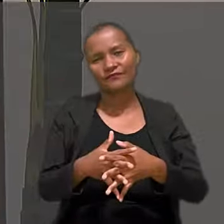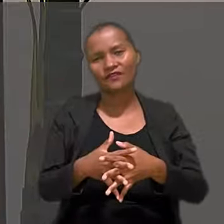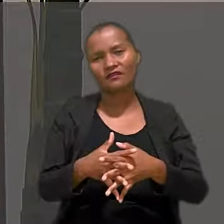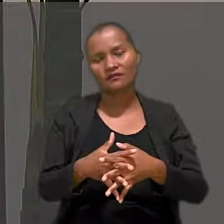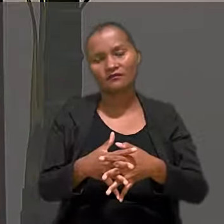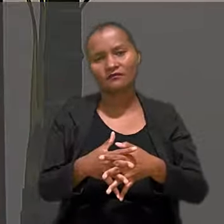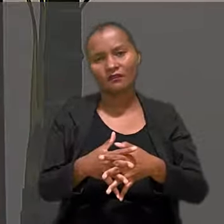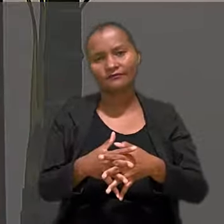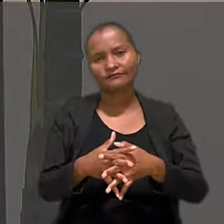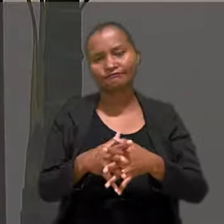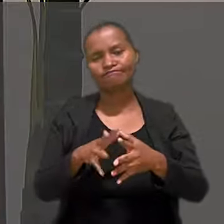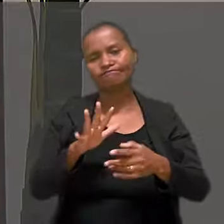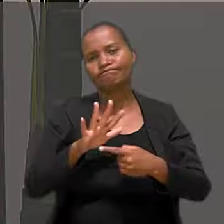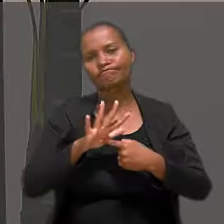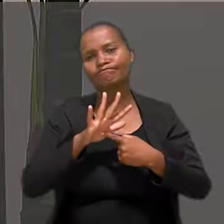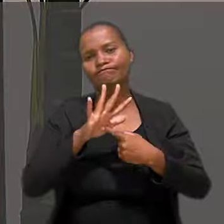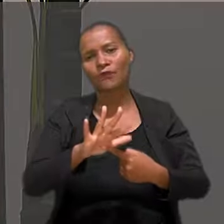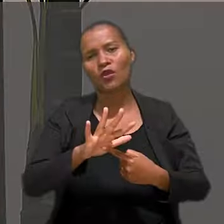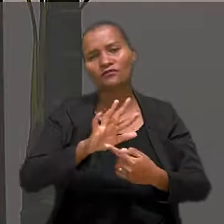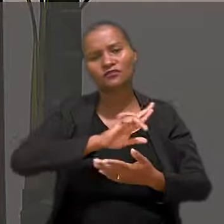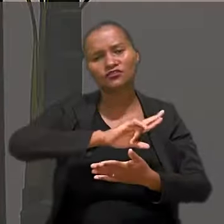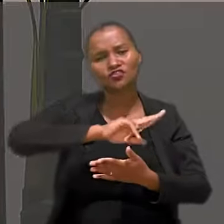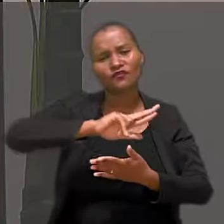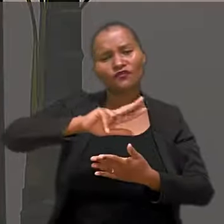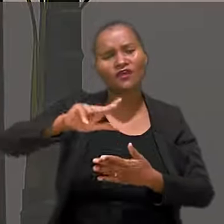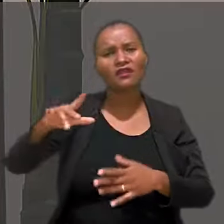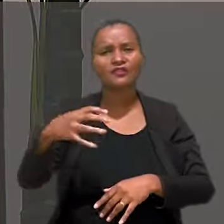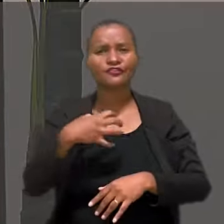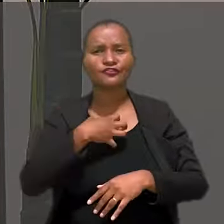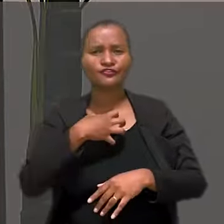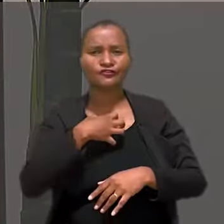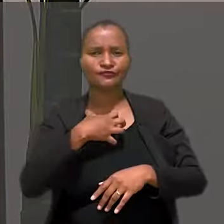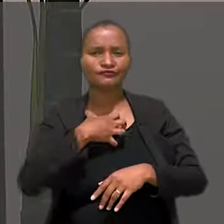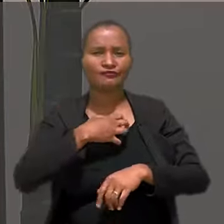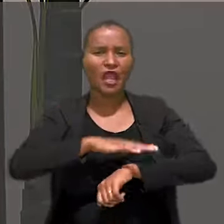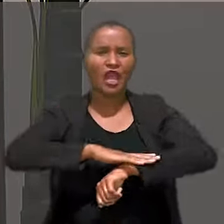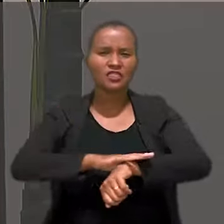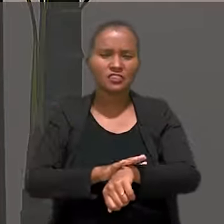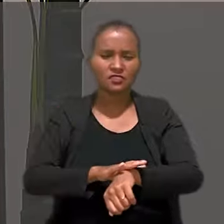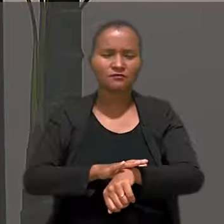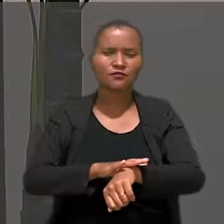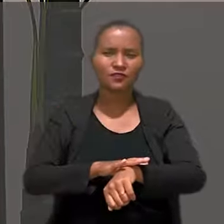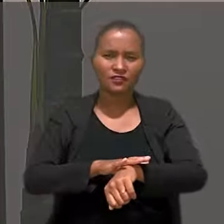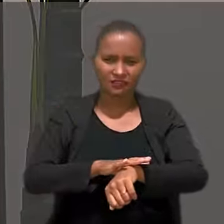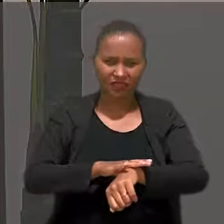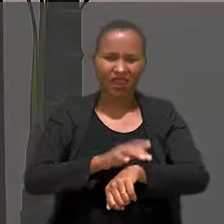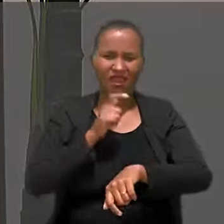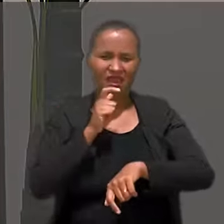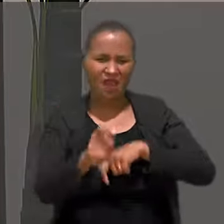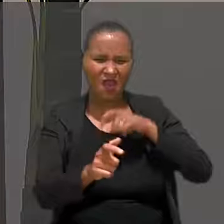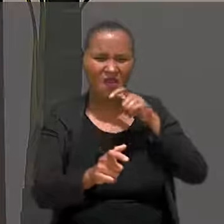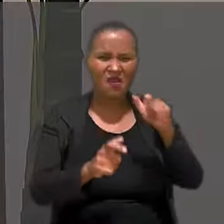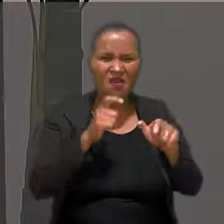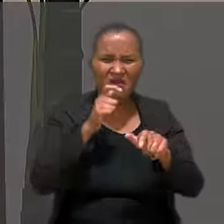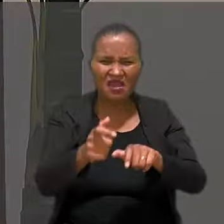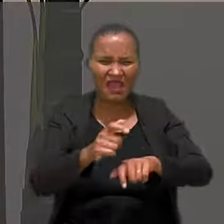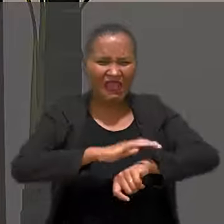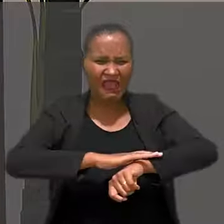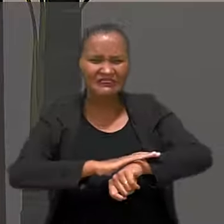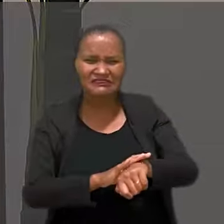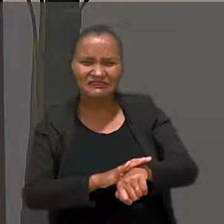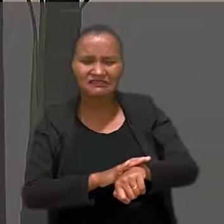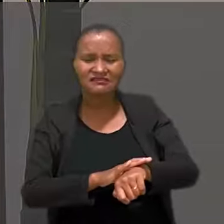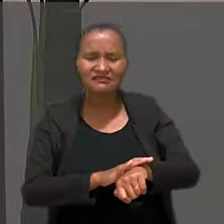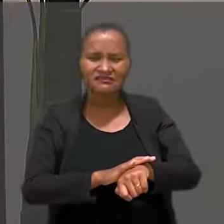e vai nos retratar as diversas formas de manifestação do racismo. Então, as ofensas racistas